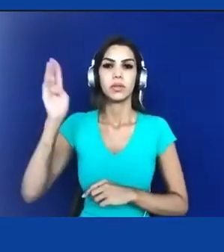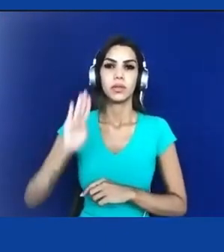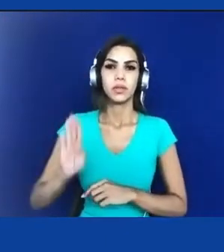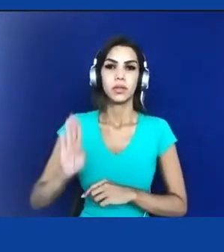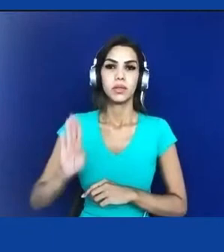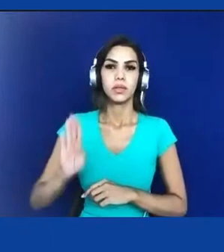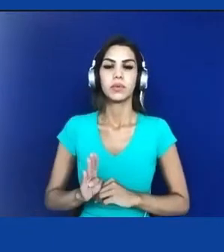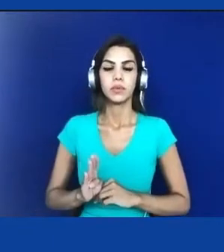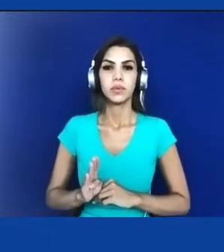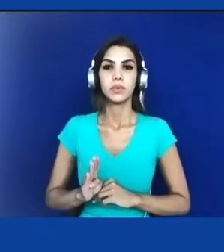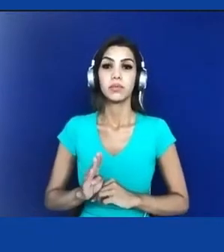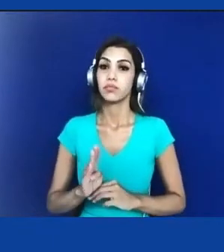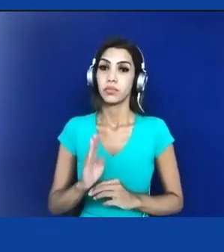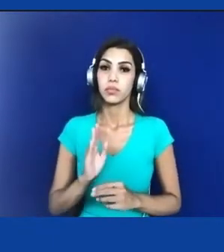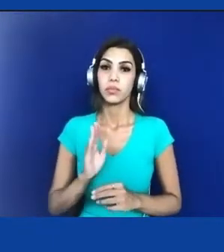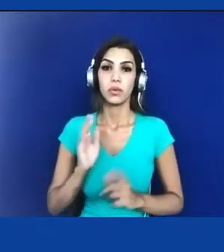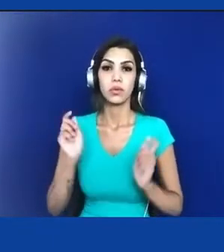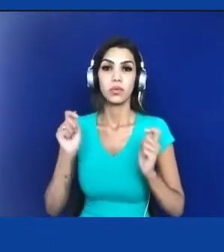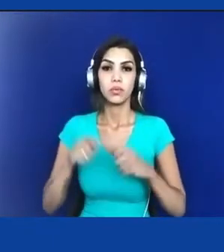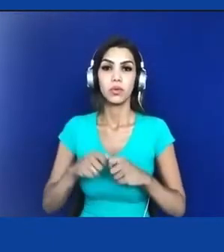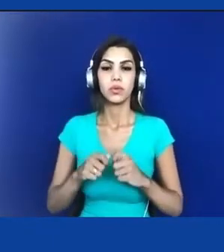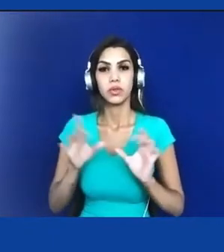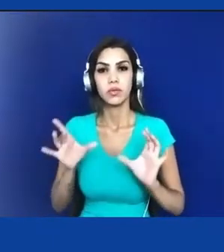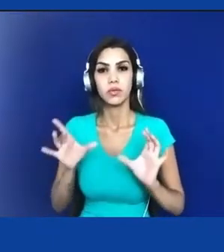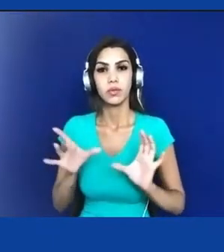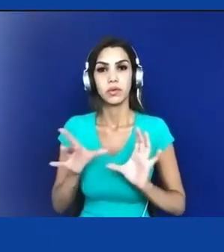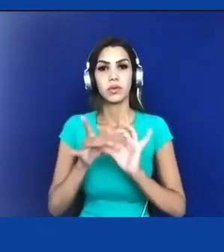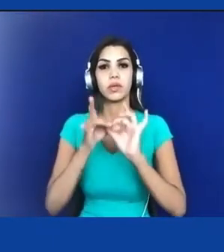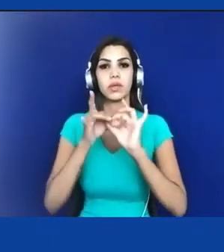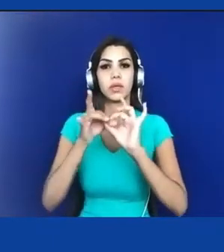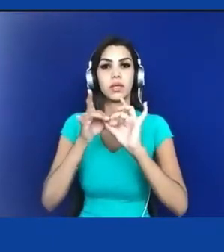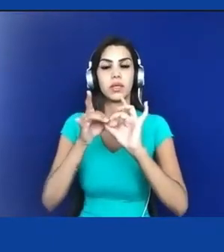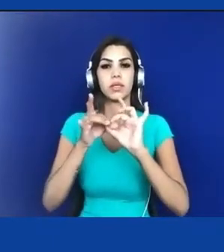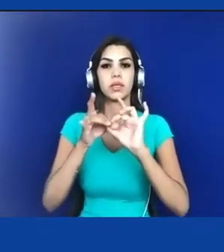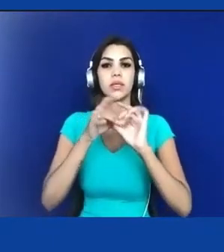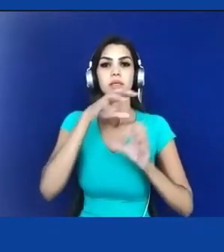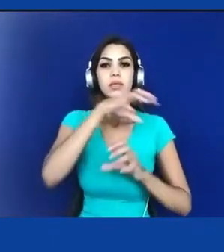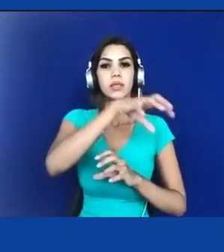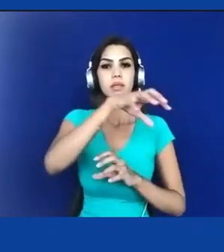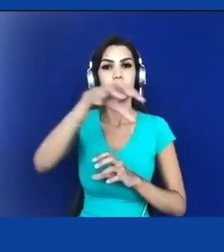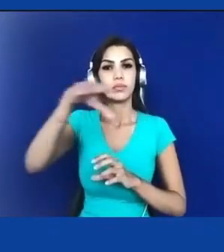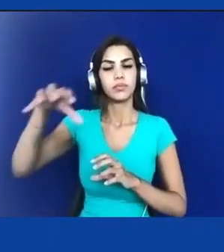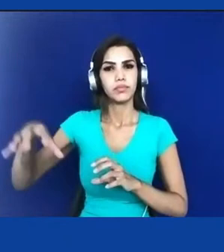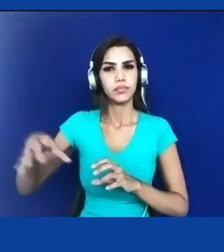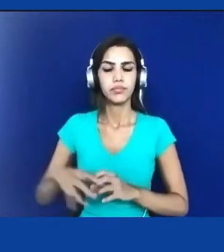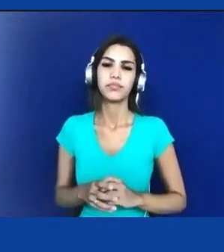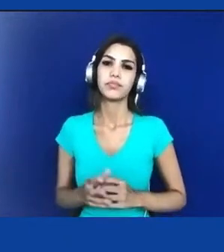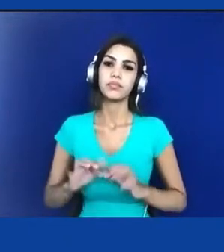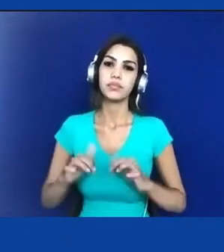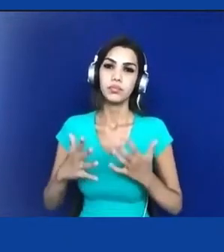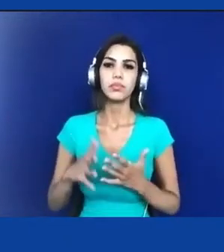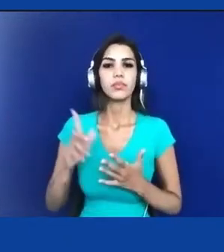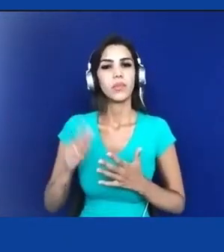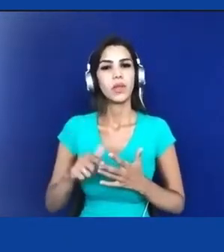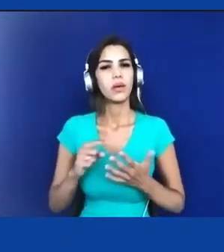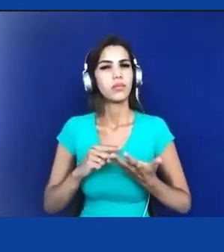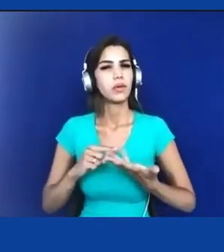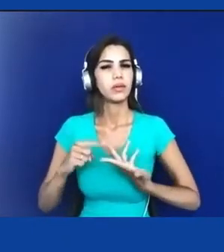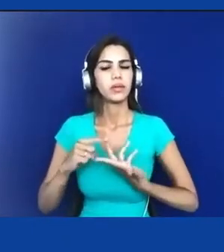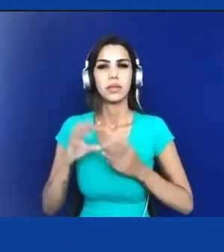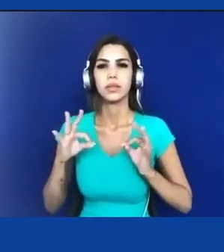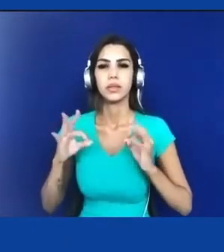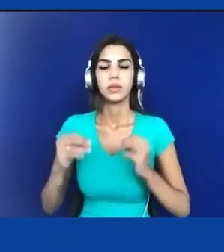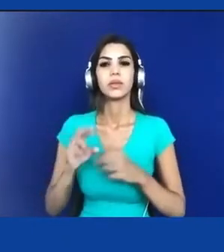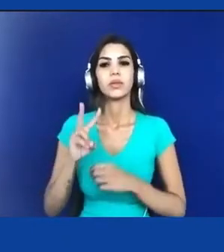promovendo, inclusive, alianças e solidariedades translocais. E é tudo isso que vai forjar esse caldo de